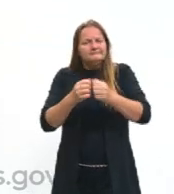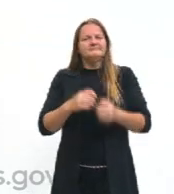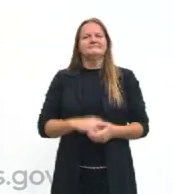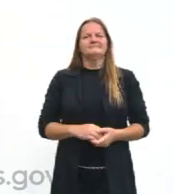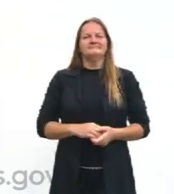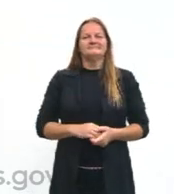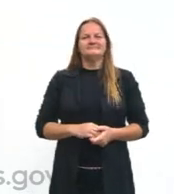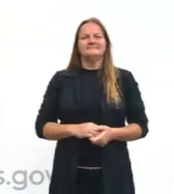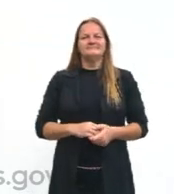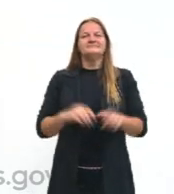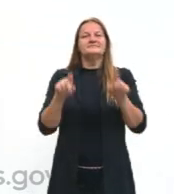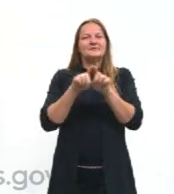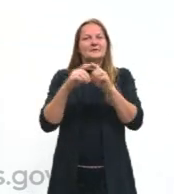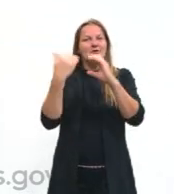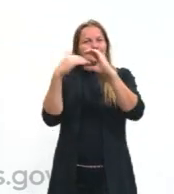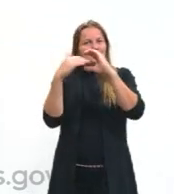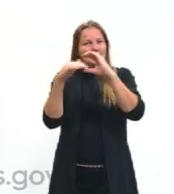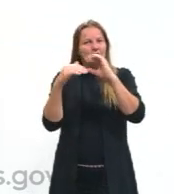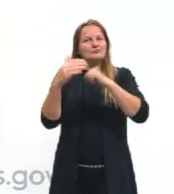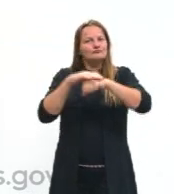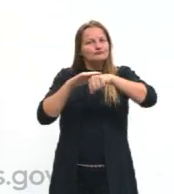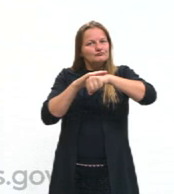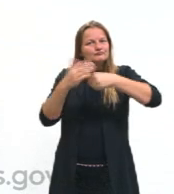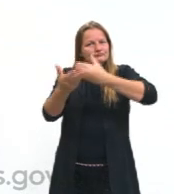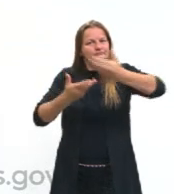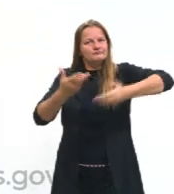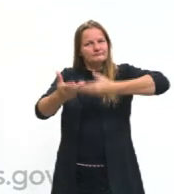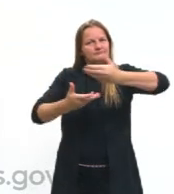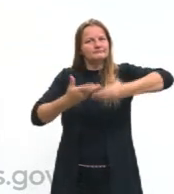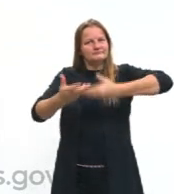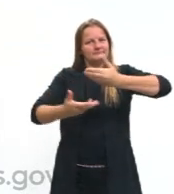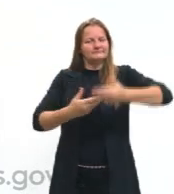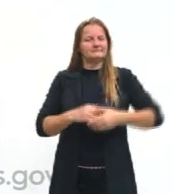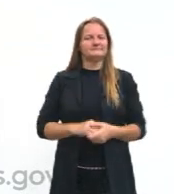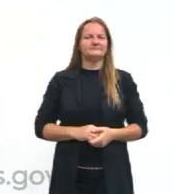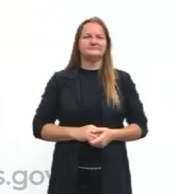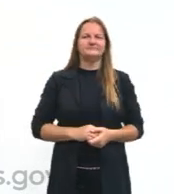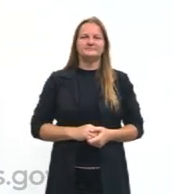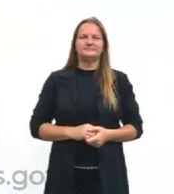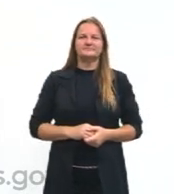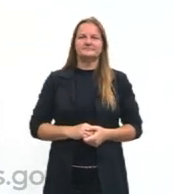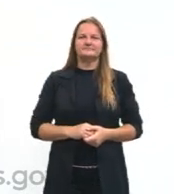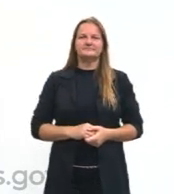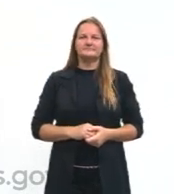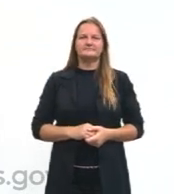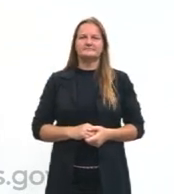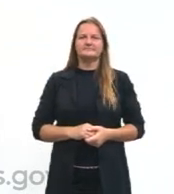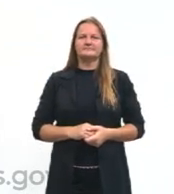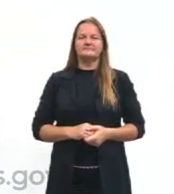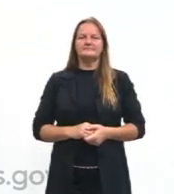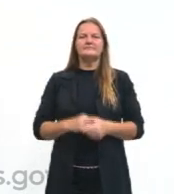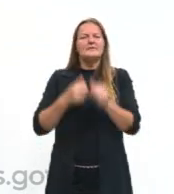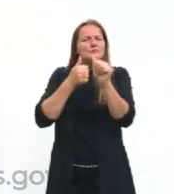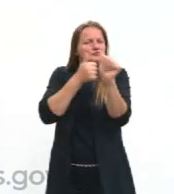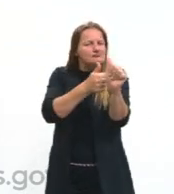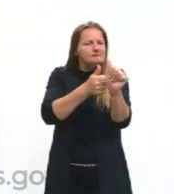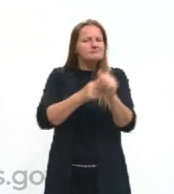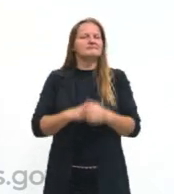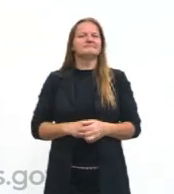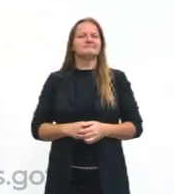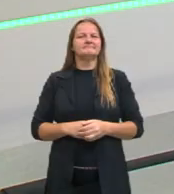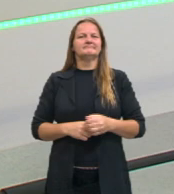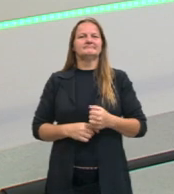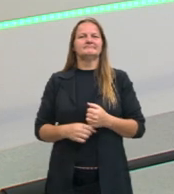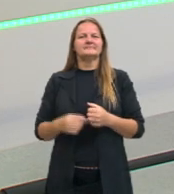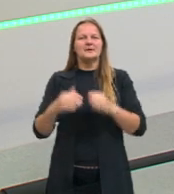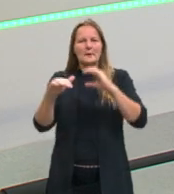e também o meu e-mail ali é uma maneira que a gente tem para conversar. Então me sigam, mandem e-mails, vamos bater um